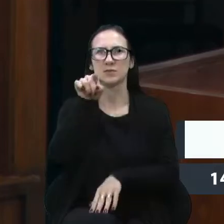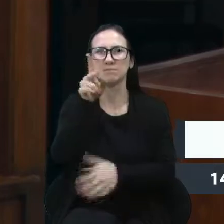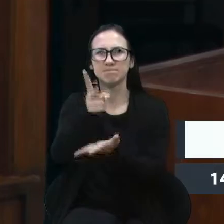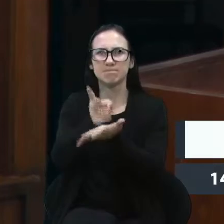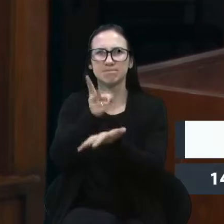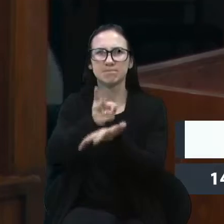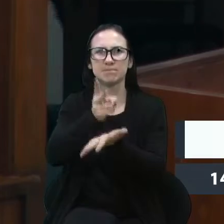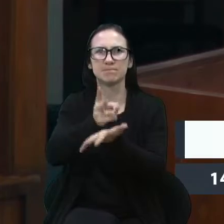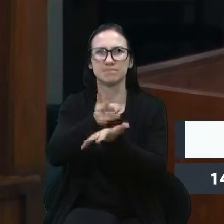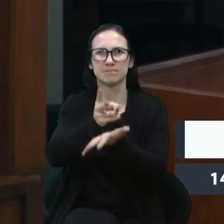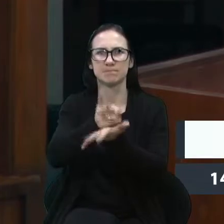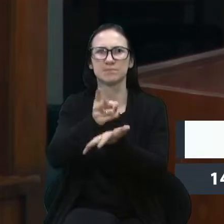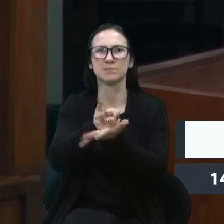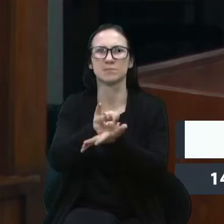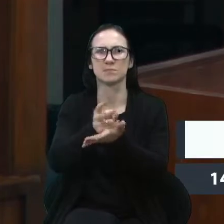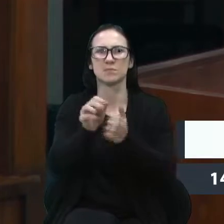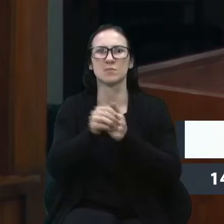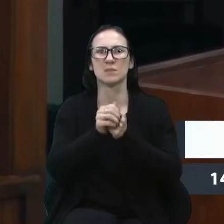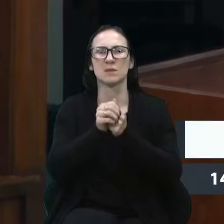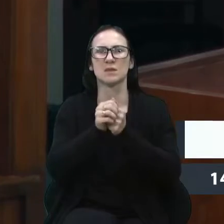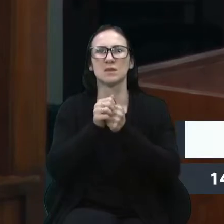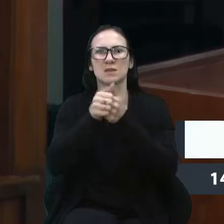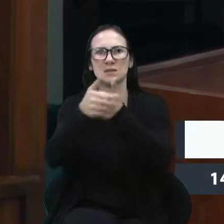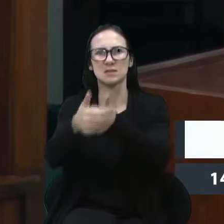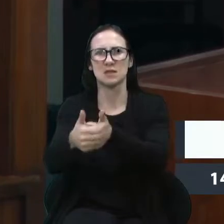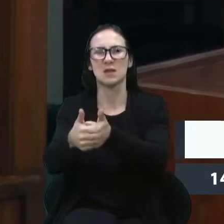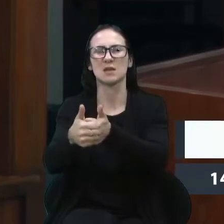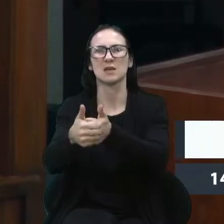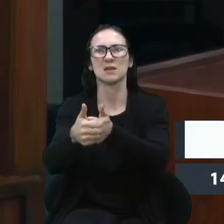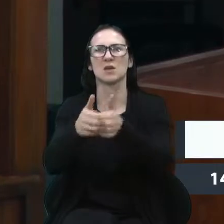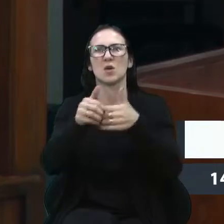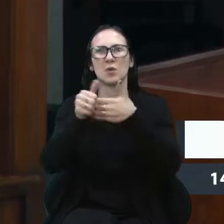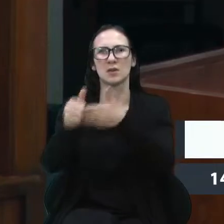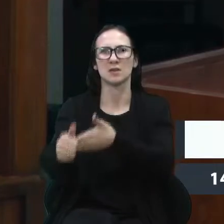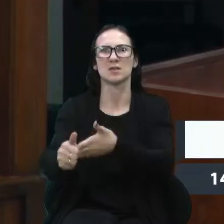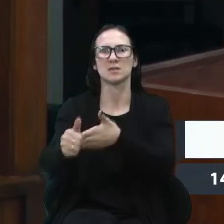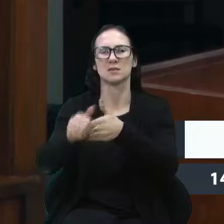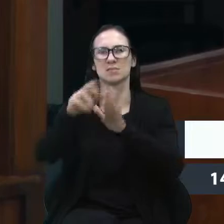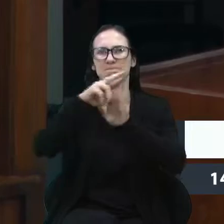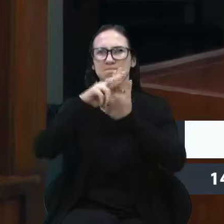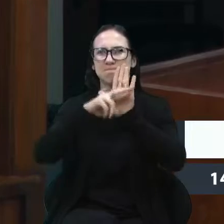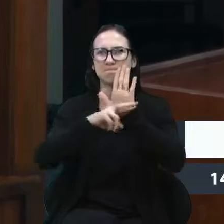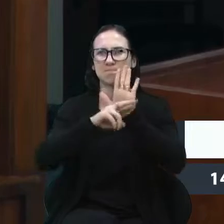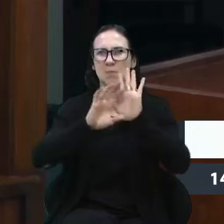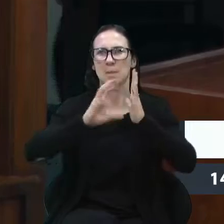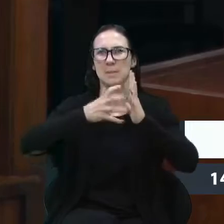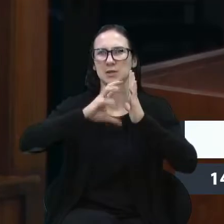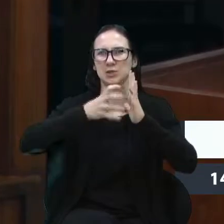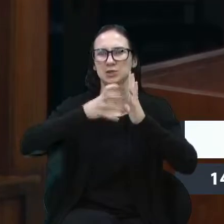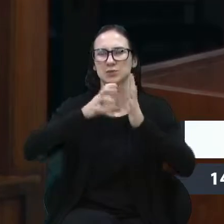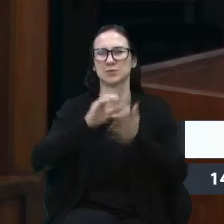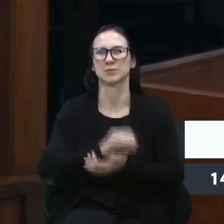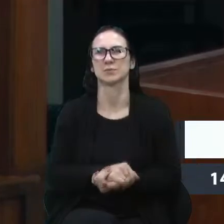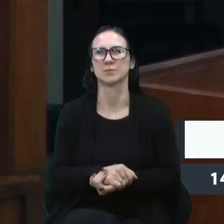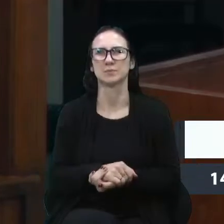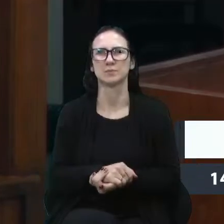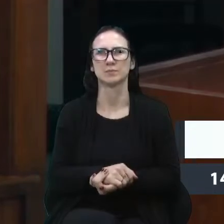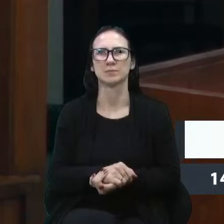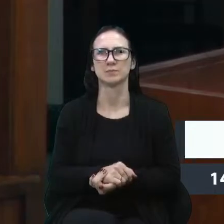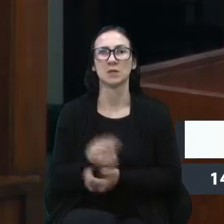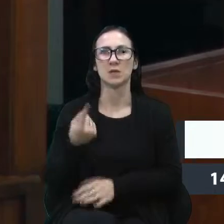a orientação do nosso partido e do nosso coletivo. E é nesse sentido que nós